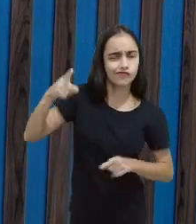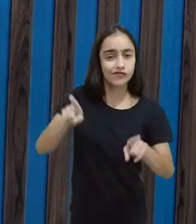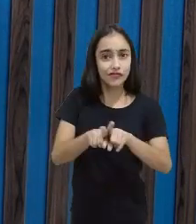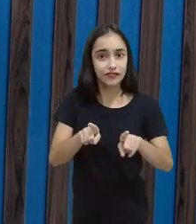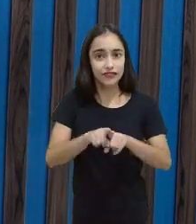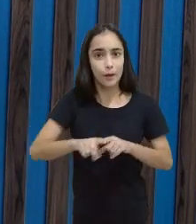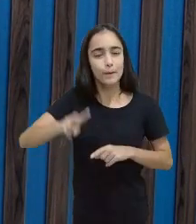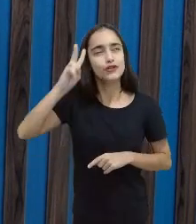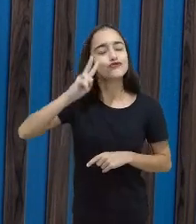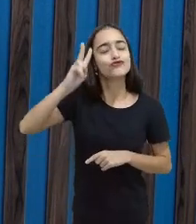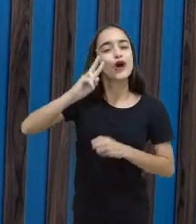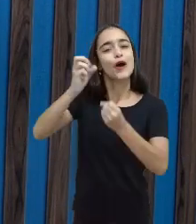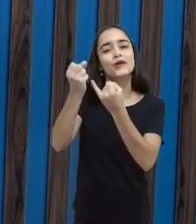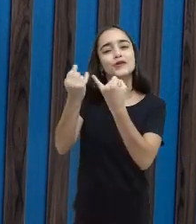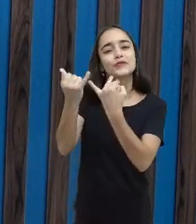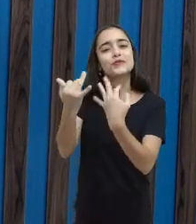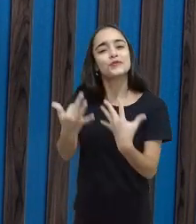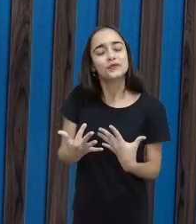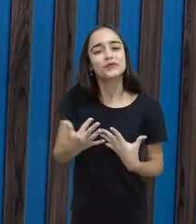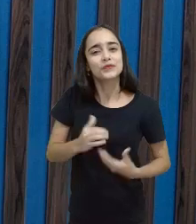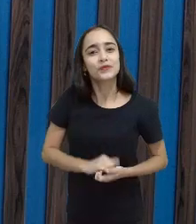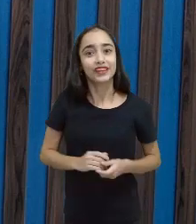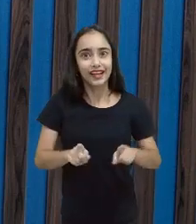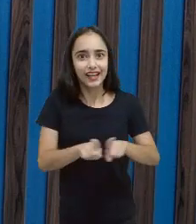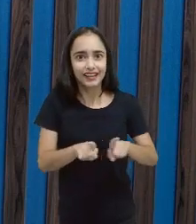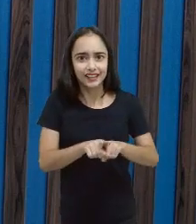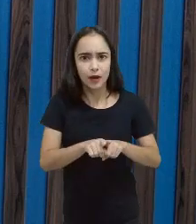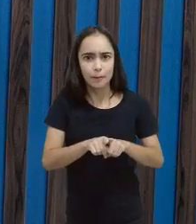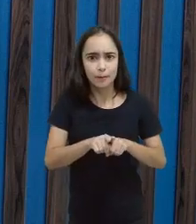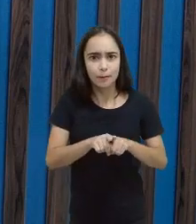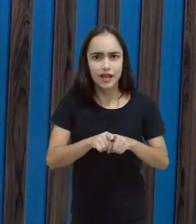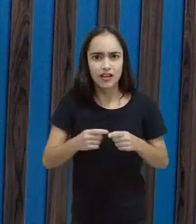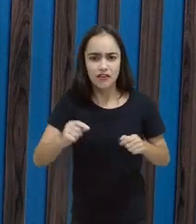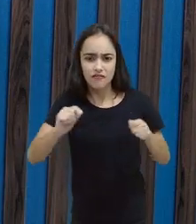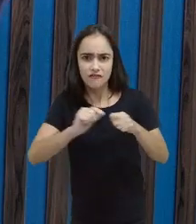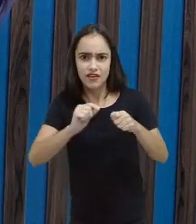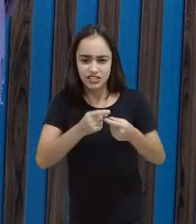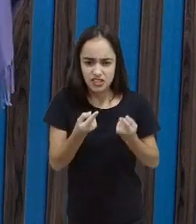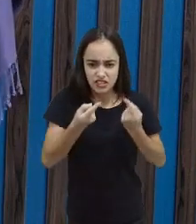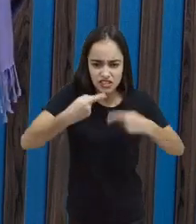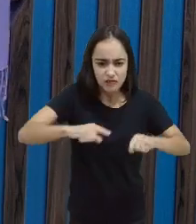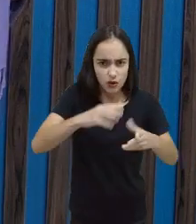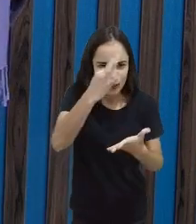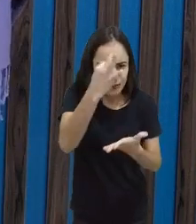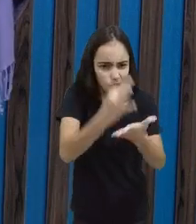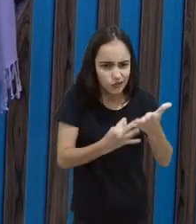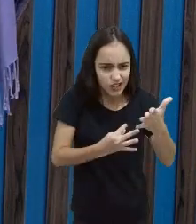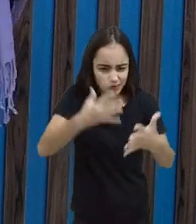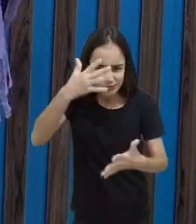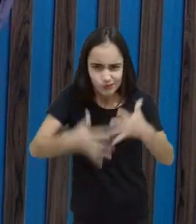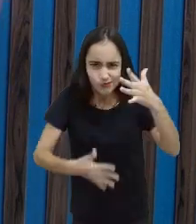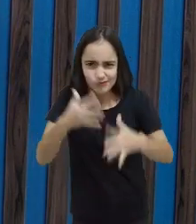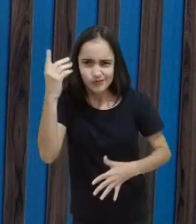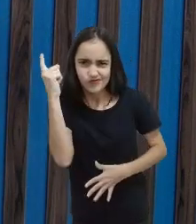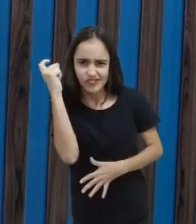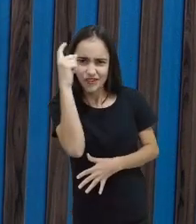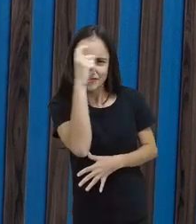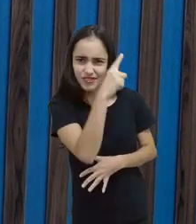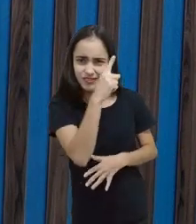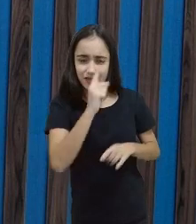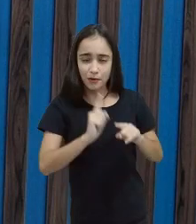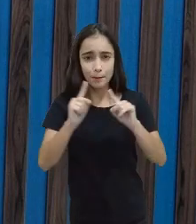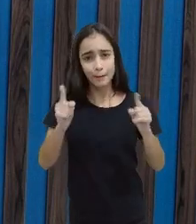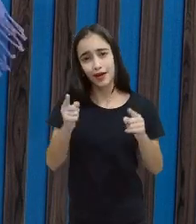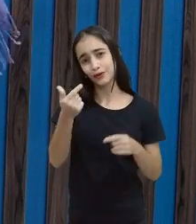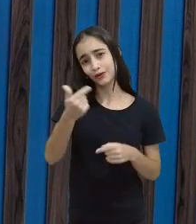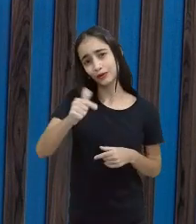e a gente desafiava um ou outro com o quê? Travar línguas! Só que não tinha esses nomes, né?